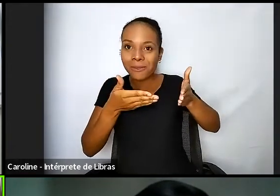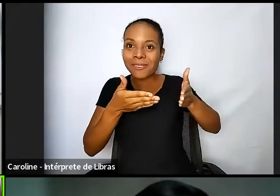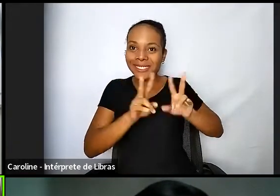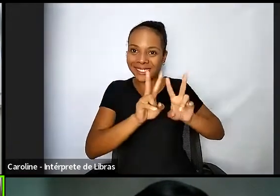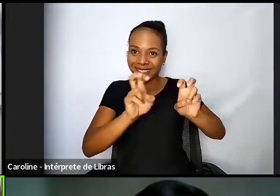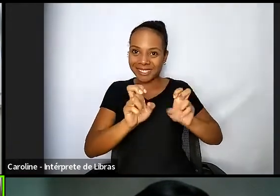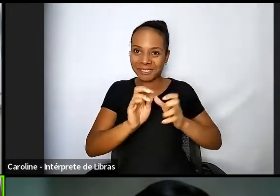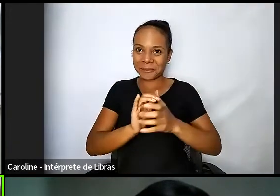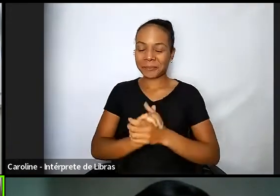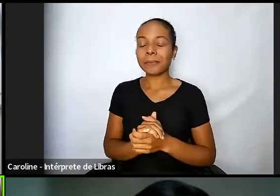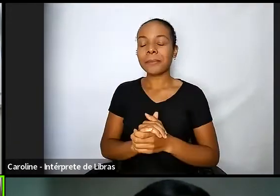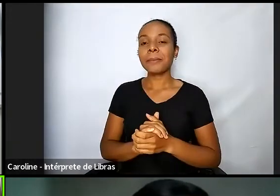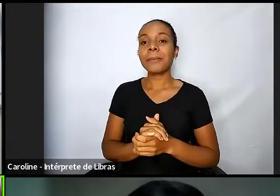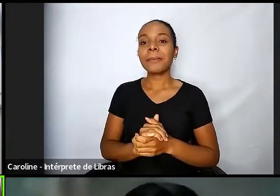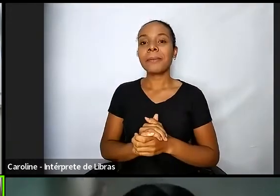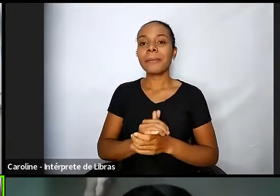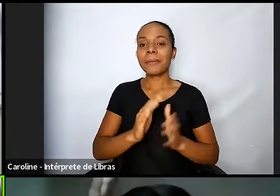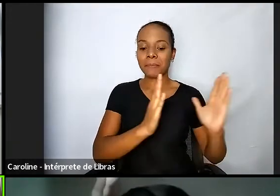então,